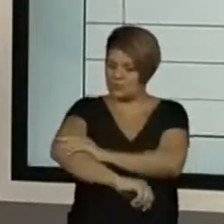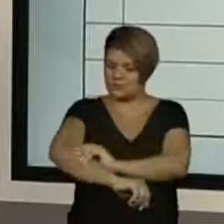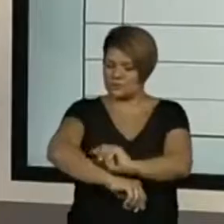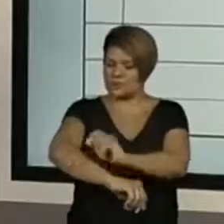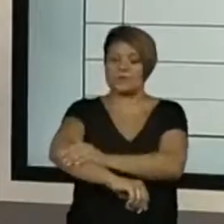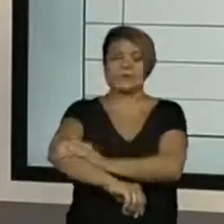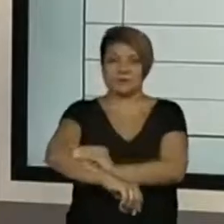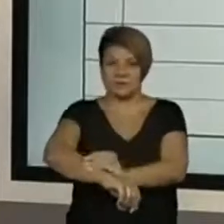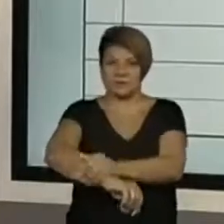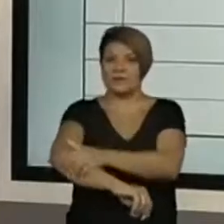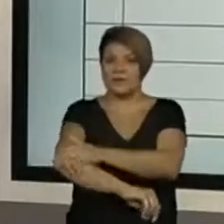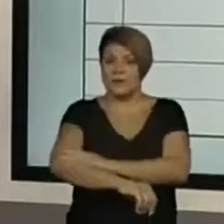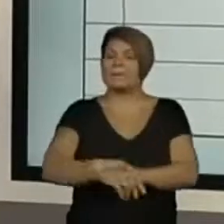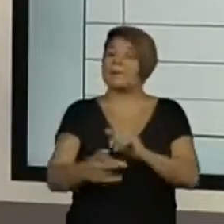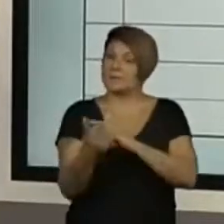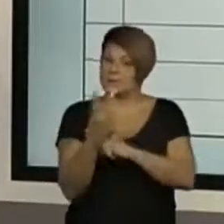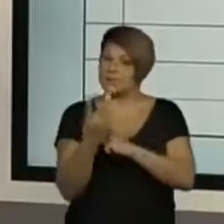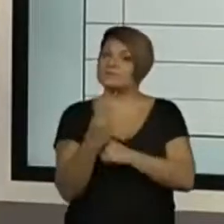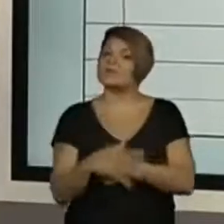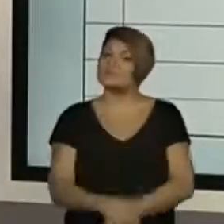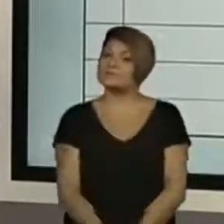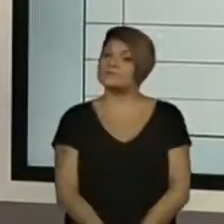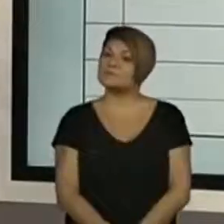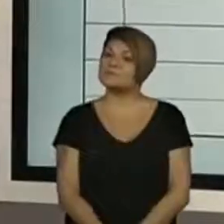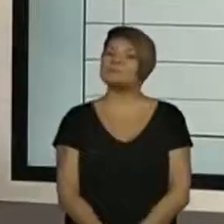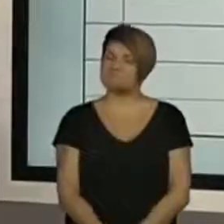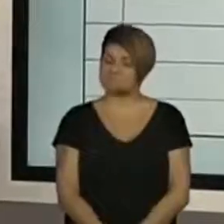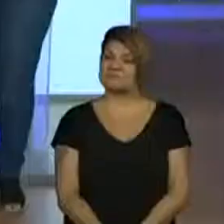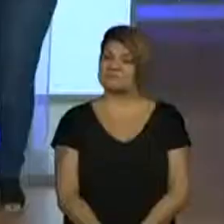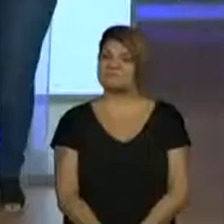braço. Eles servem para proteger. Perfeito?